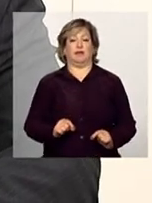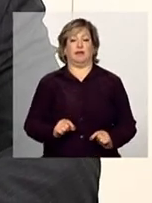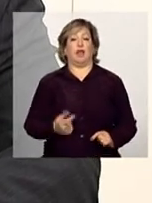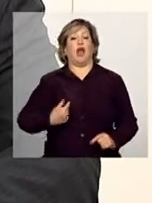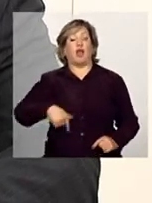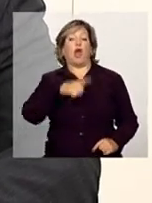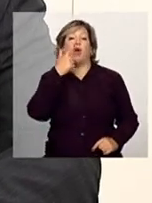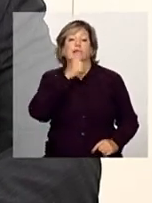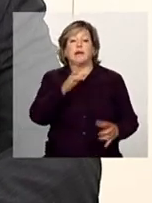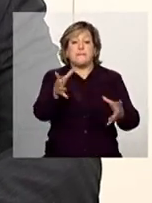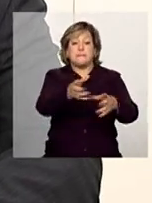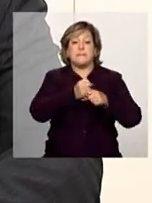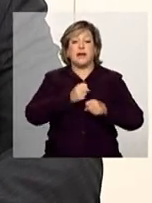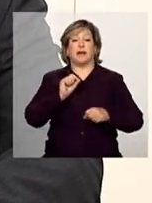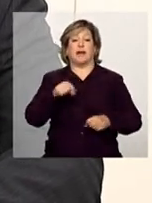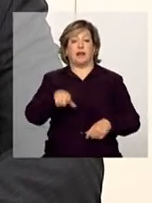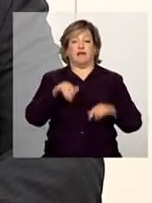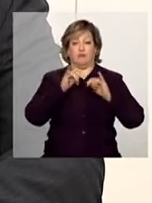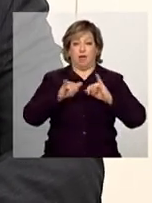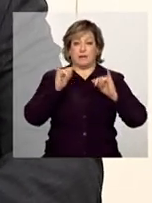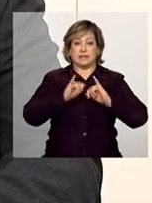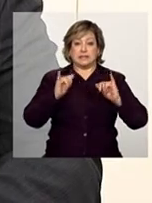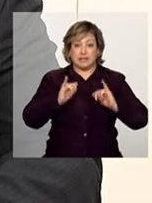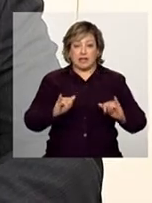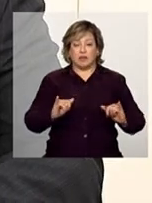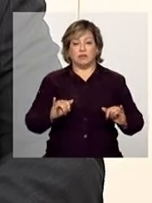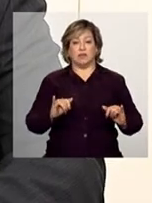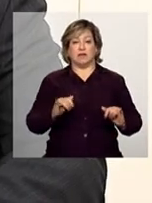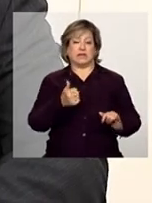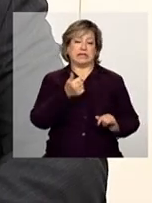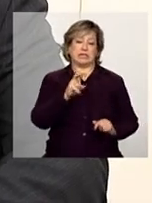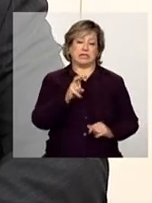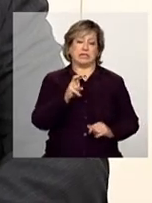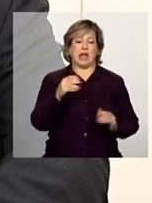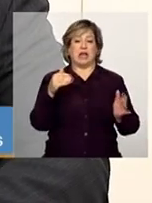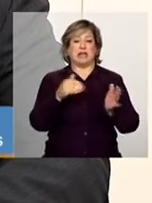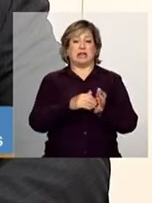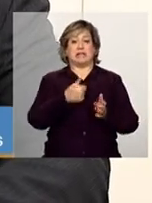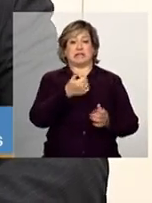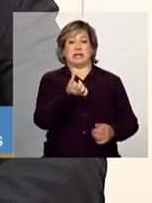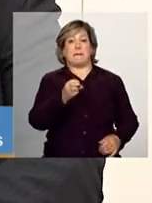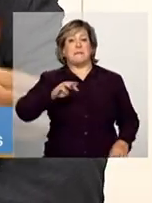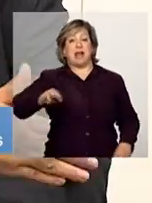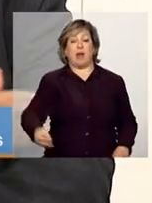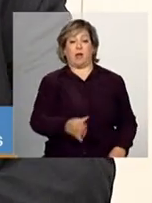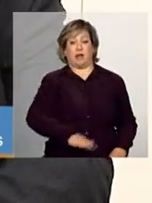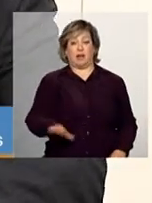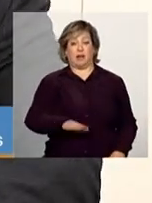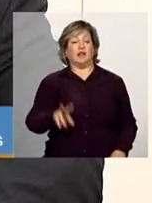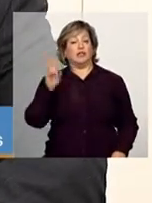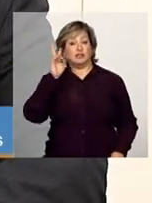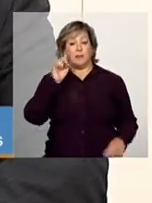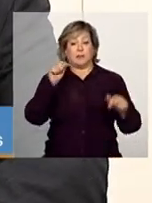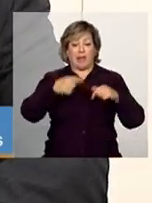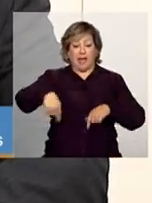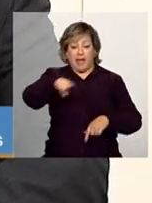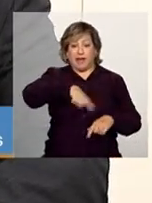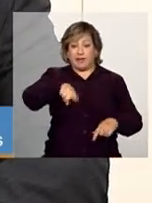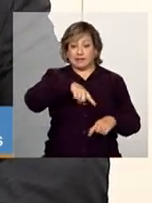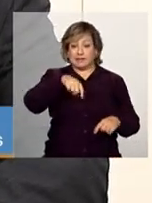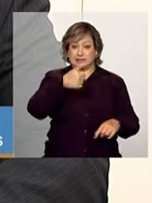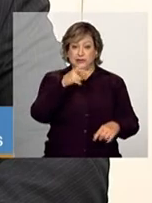informação de 15 a 16 milhões de crianças nessas 150 mil